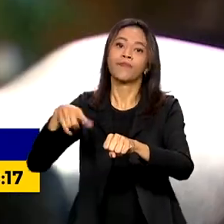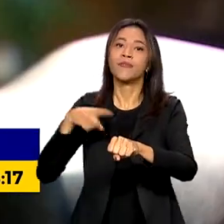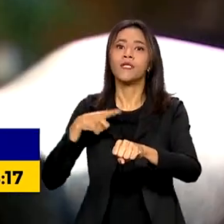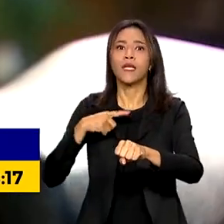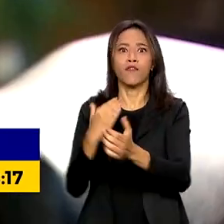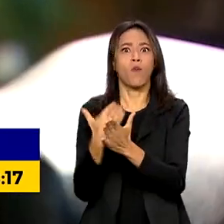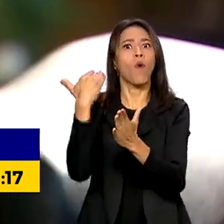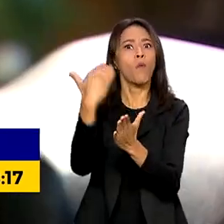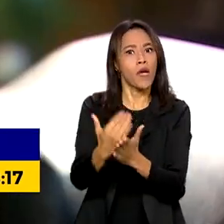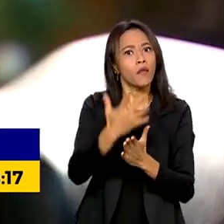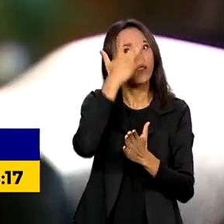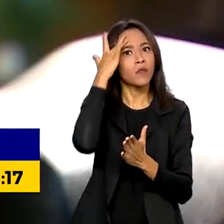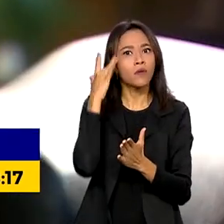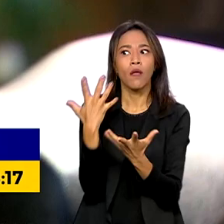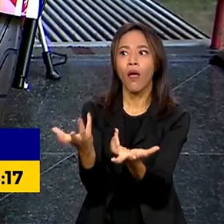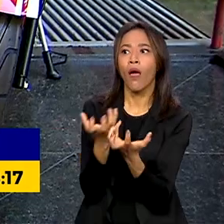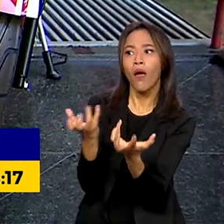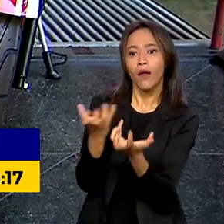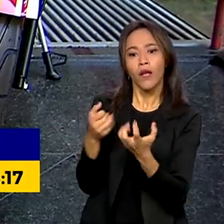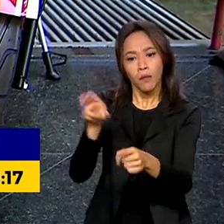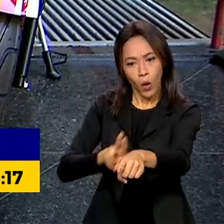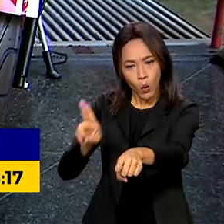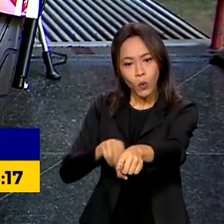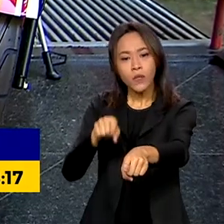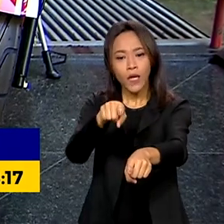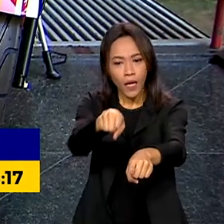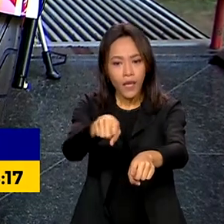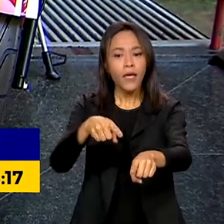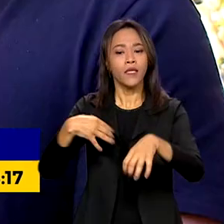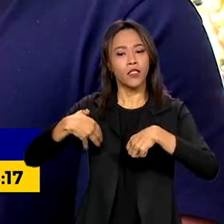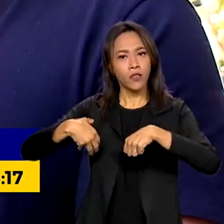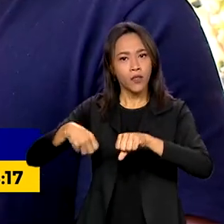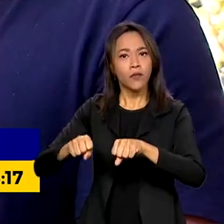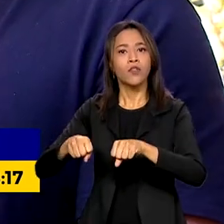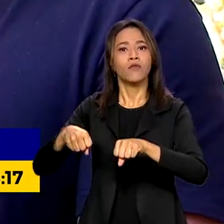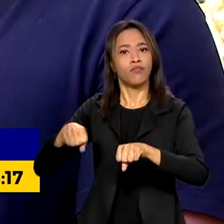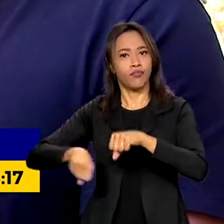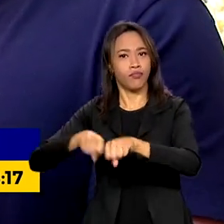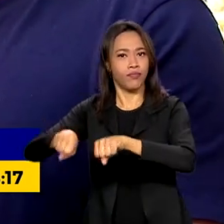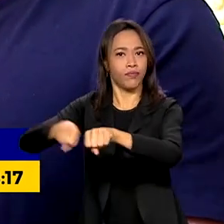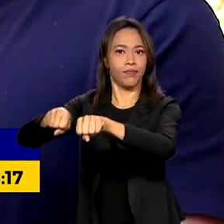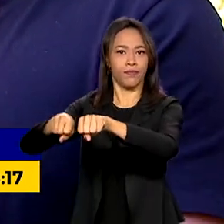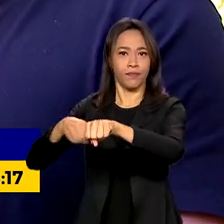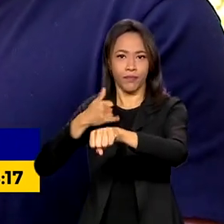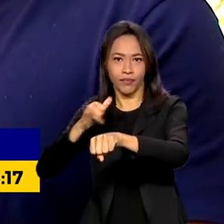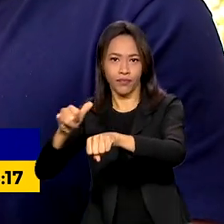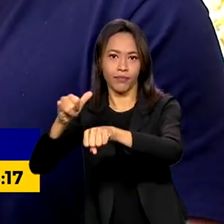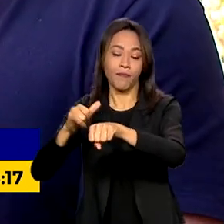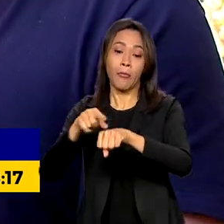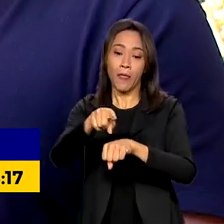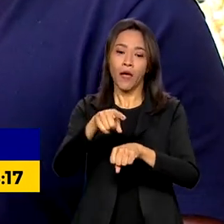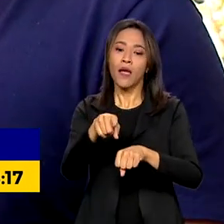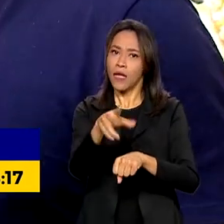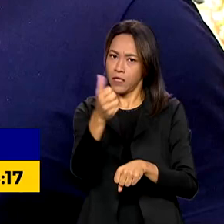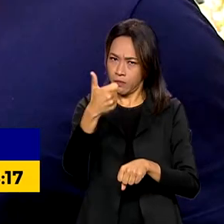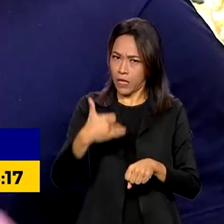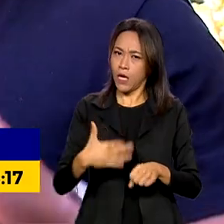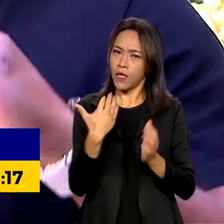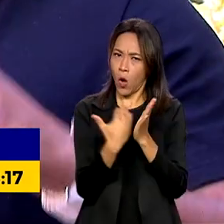de gente interessada no uso desse tipo de transporte. Aumentou em média de 60% com